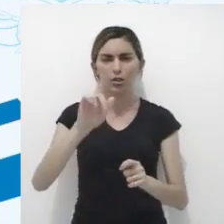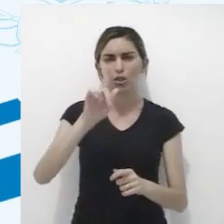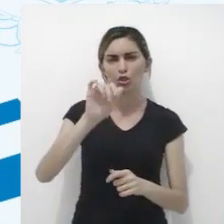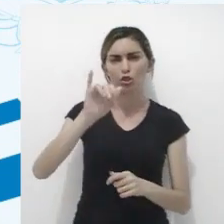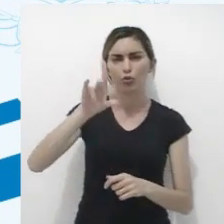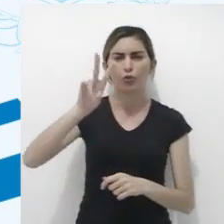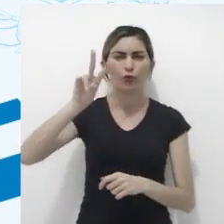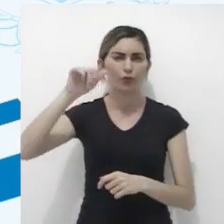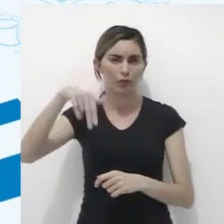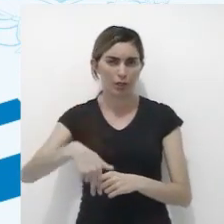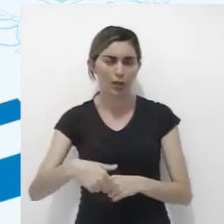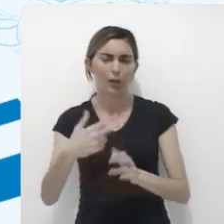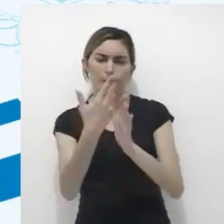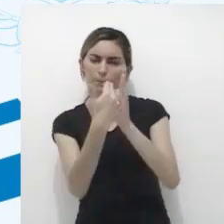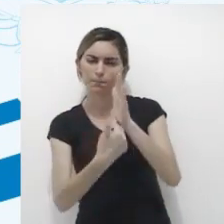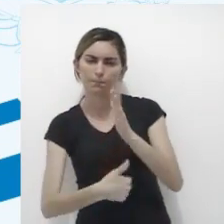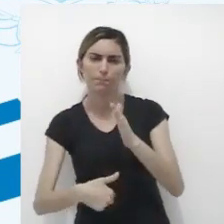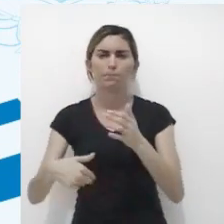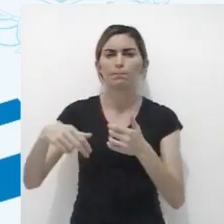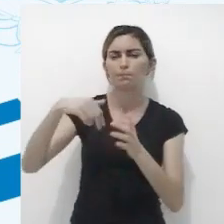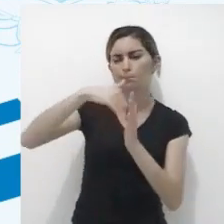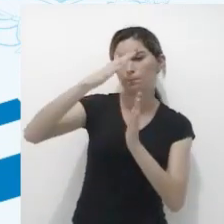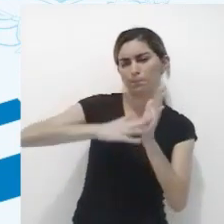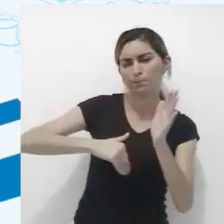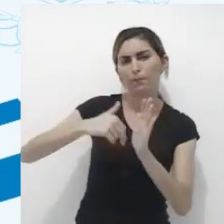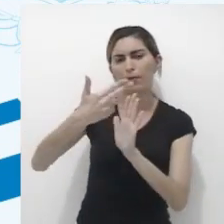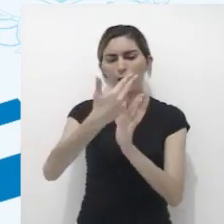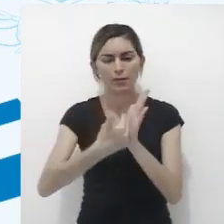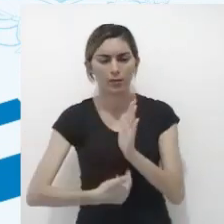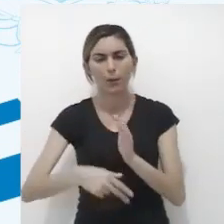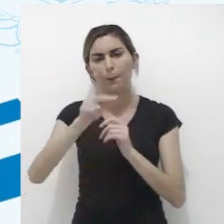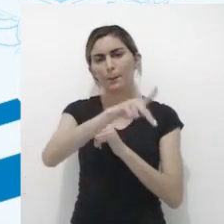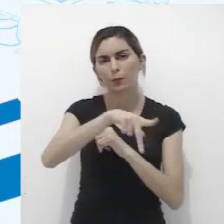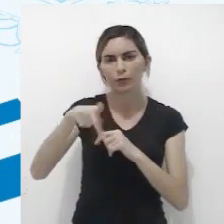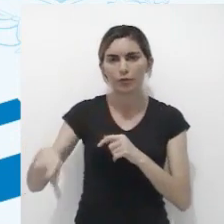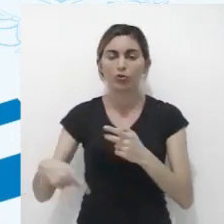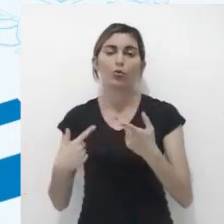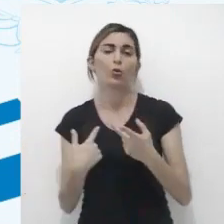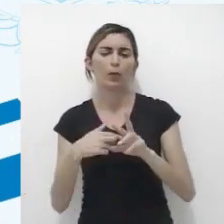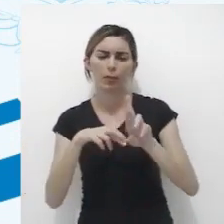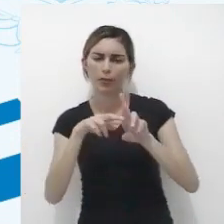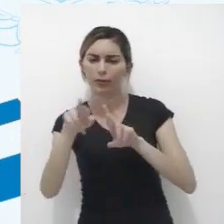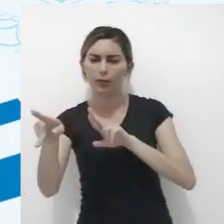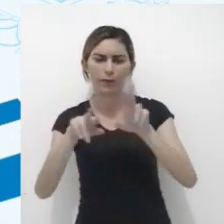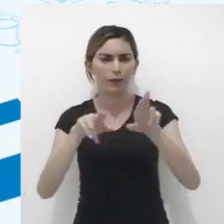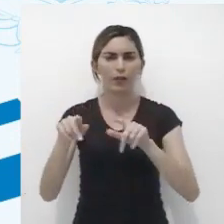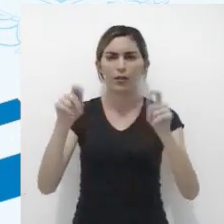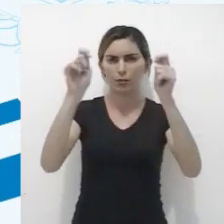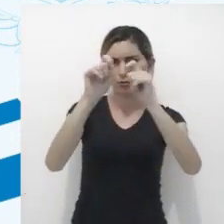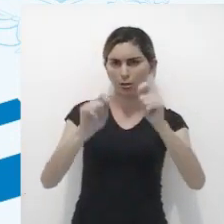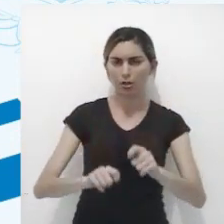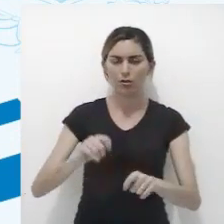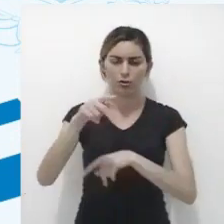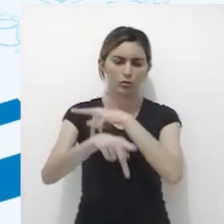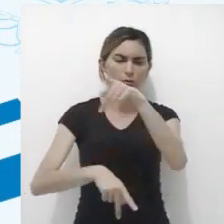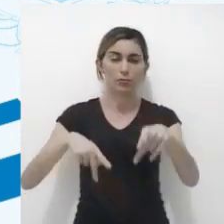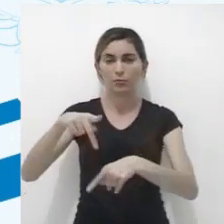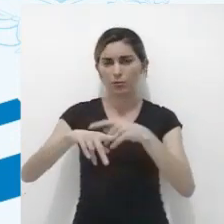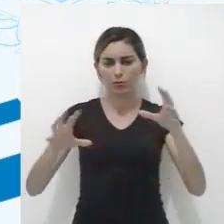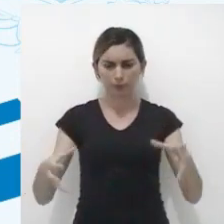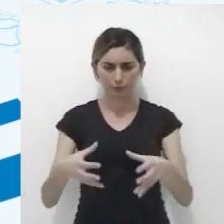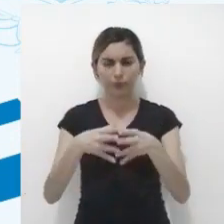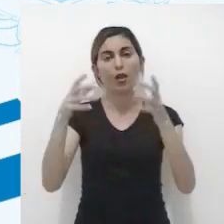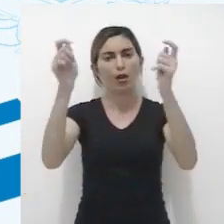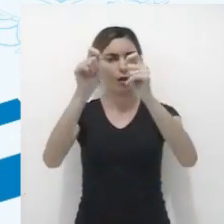Gilvan Samico. Foi gravurista, pintor, desenhista e professor. Diferente dos artistas populares,